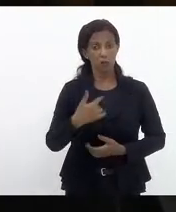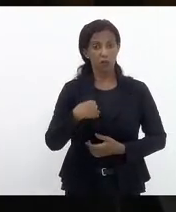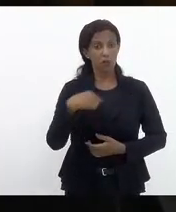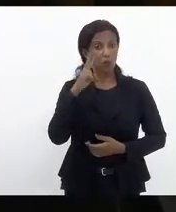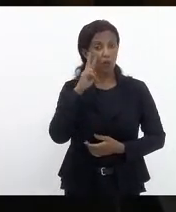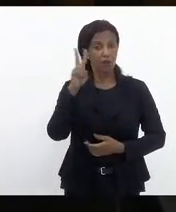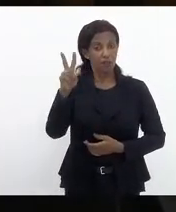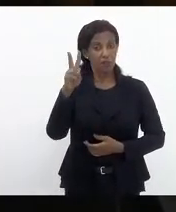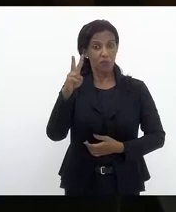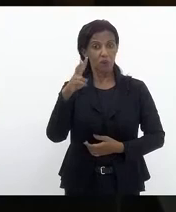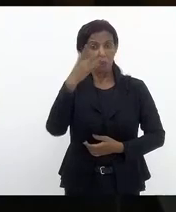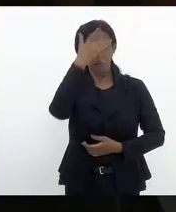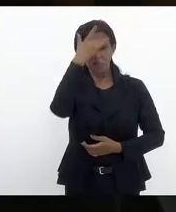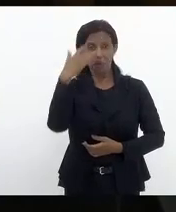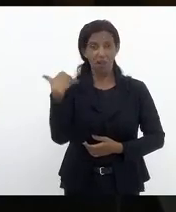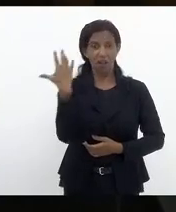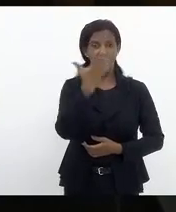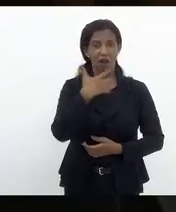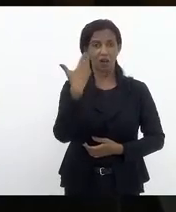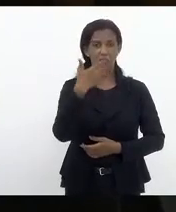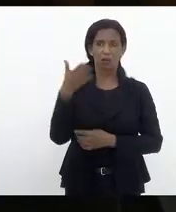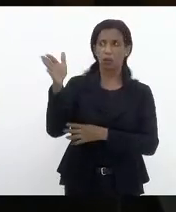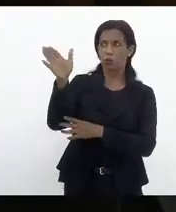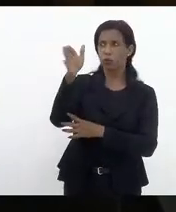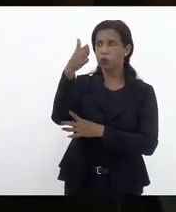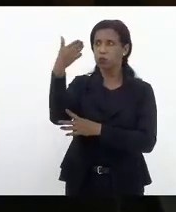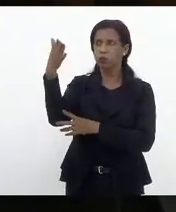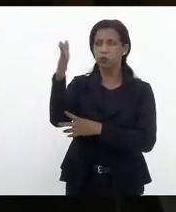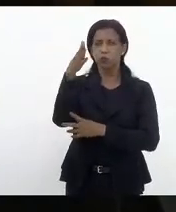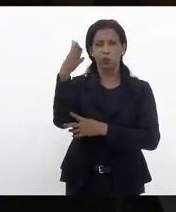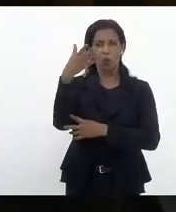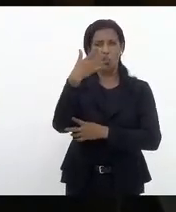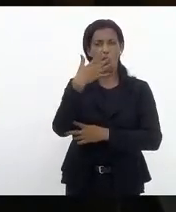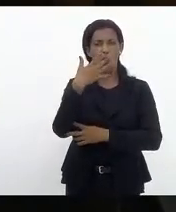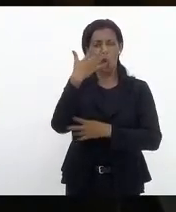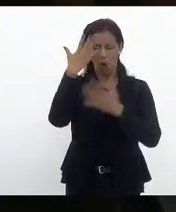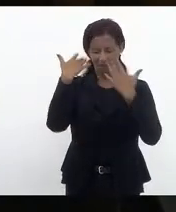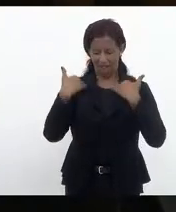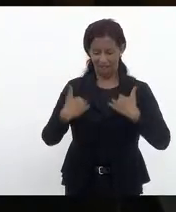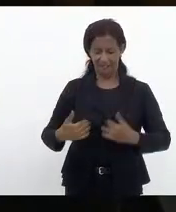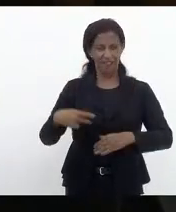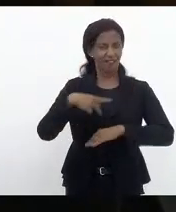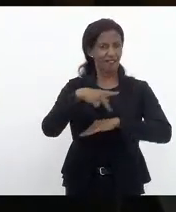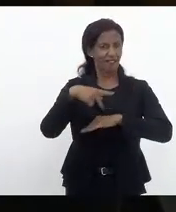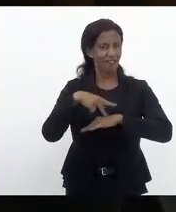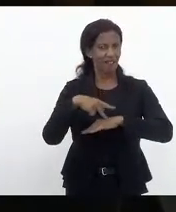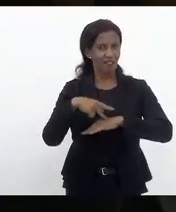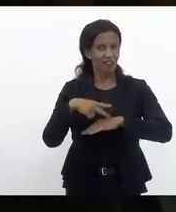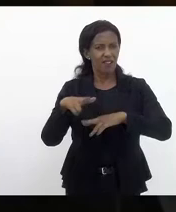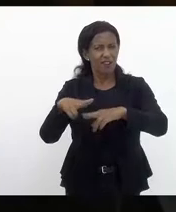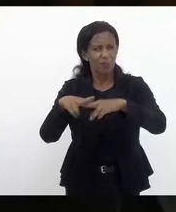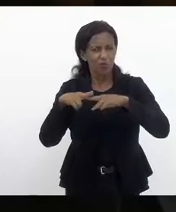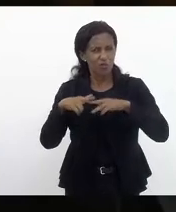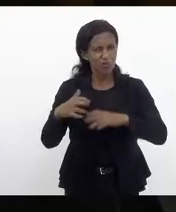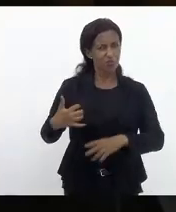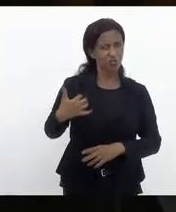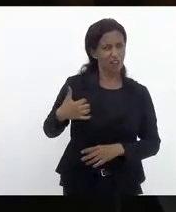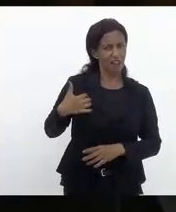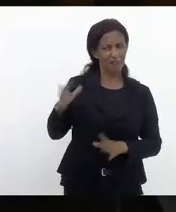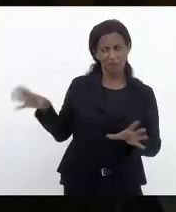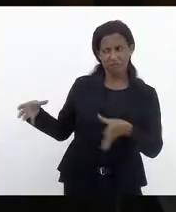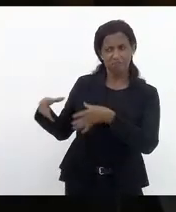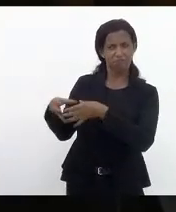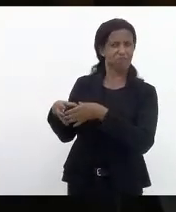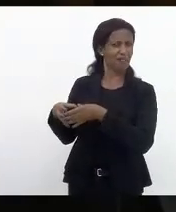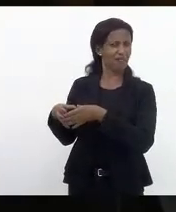cantando o hino nacional e vestindo as cores do nosso país ora se isso é motivo de repulsa para essa turma é